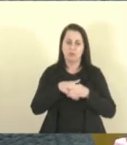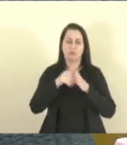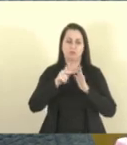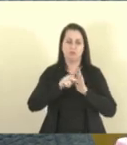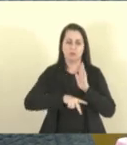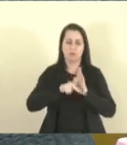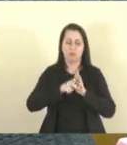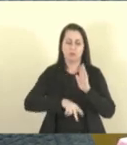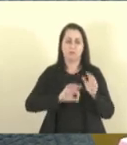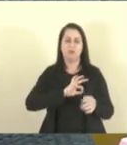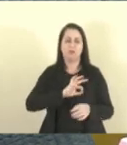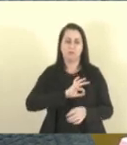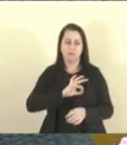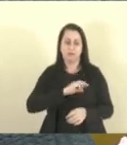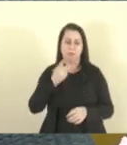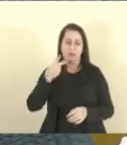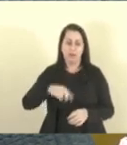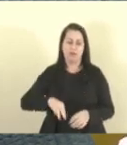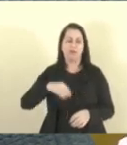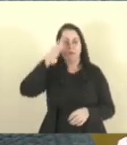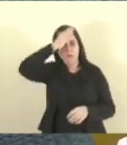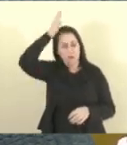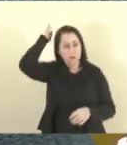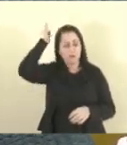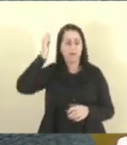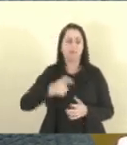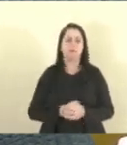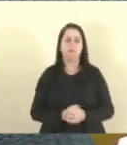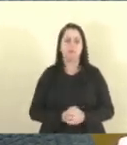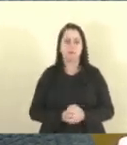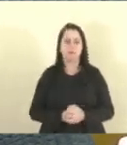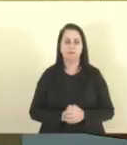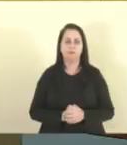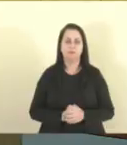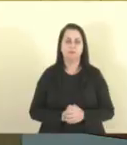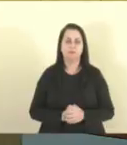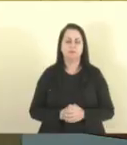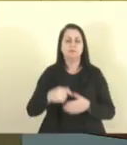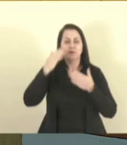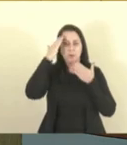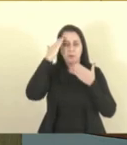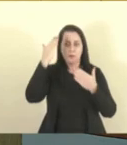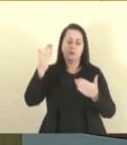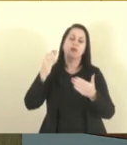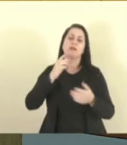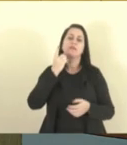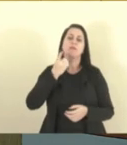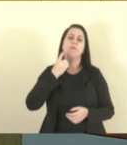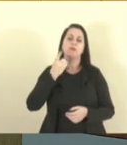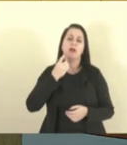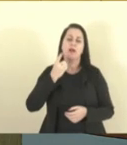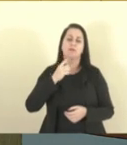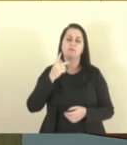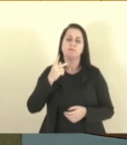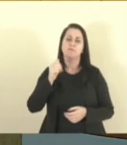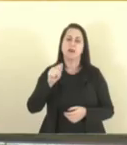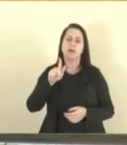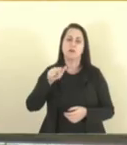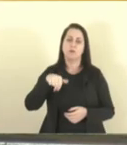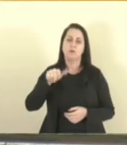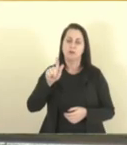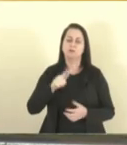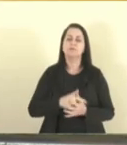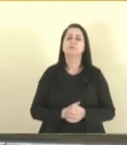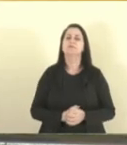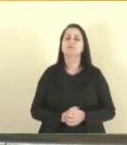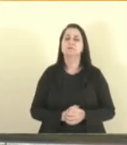projeto para a polícia militar e para o bombeiro militar. Muito obrigado, deputado Dari Pagum. Contamos com vossa excelência, com o deputado Tiago